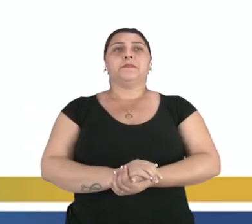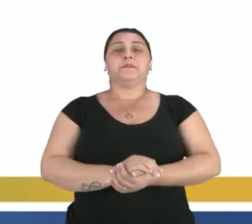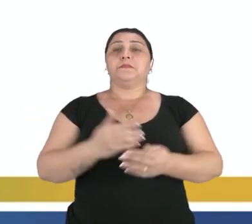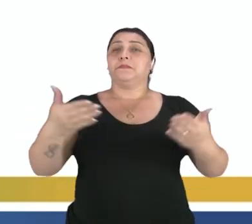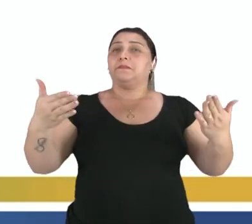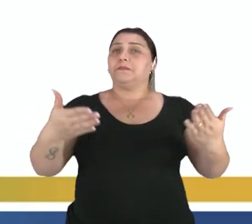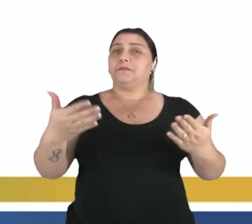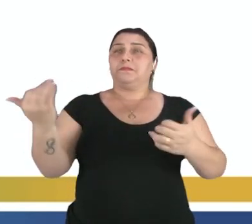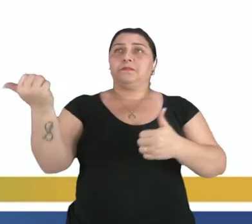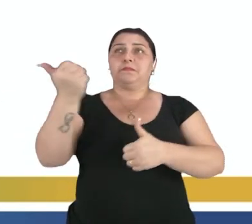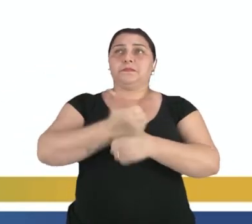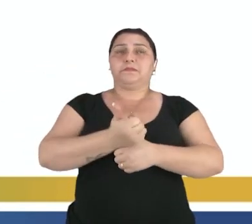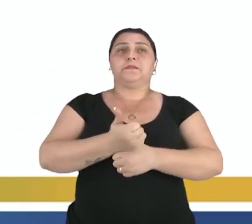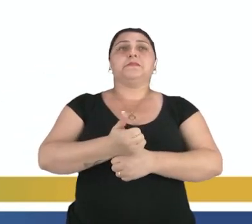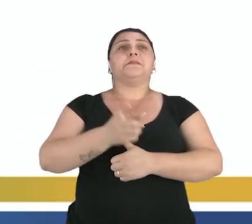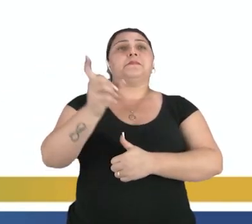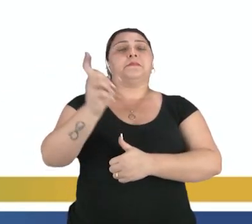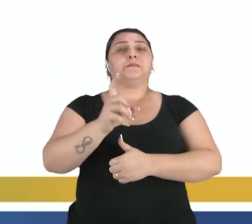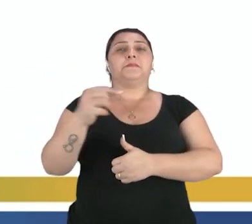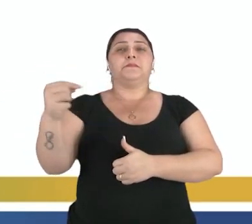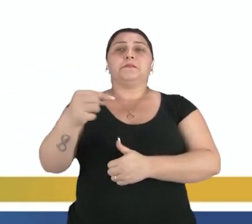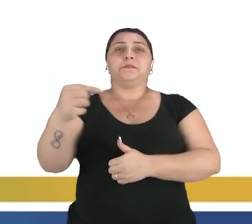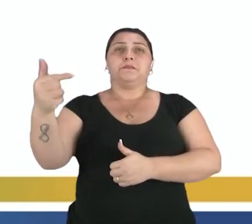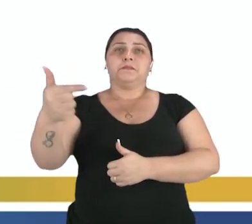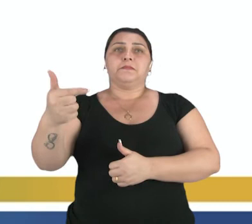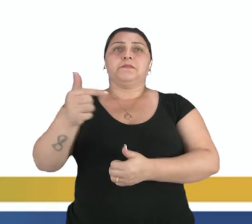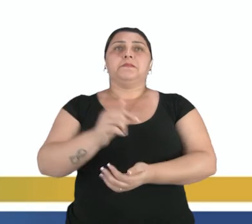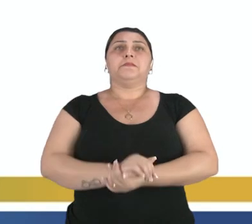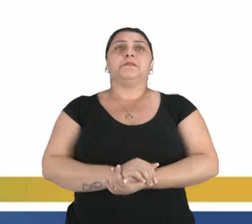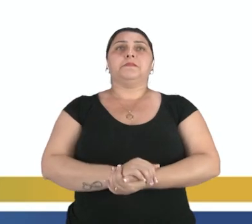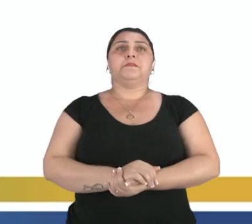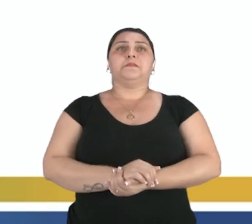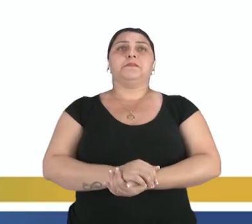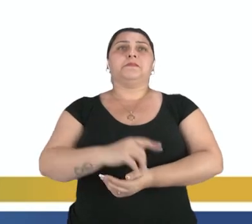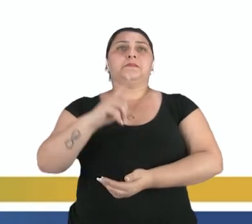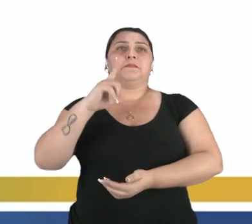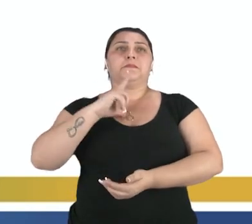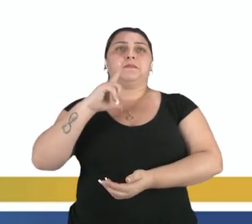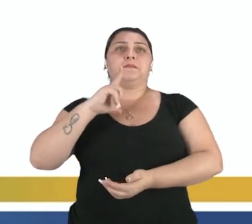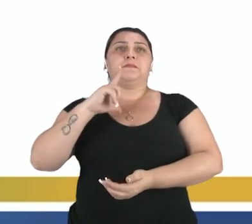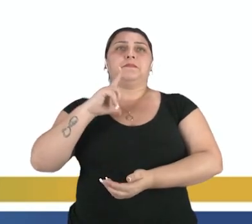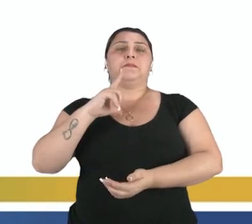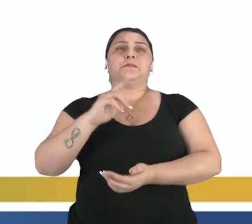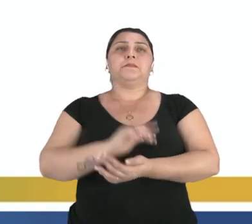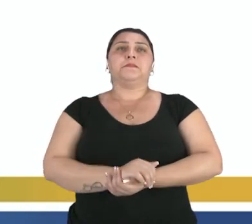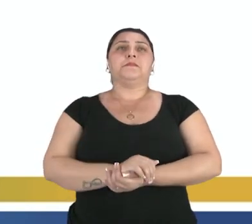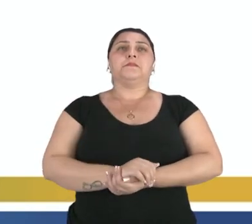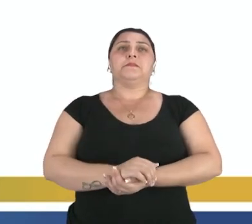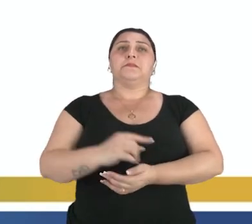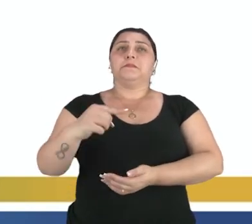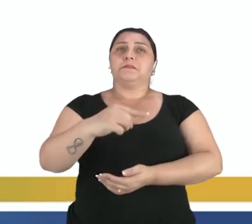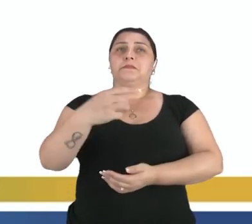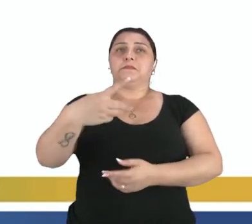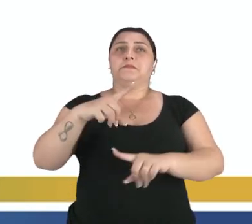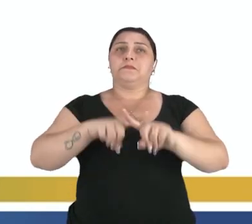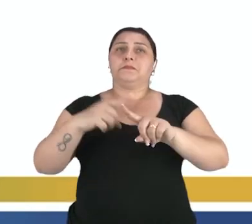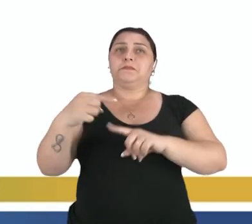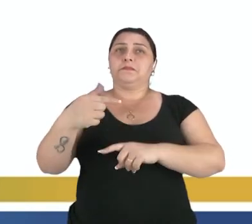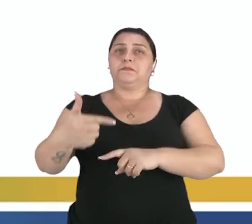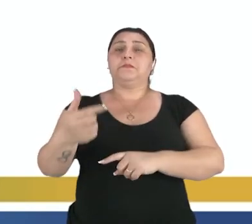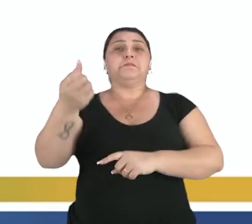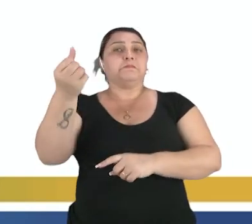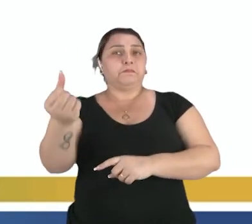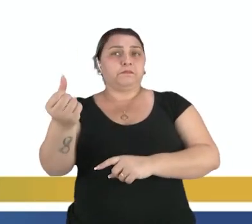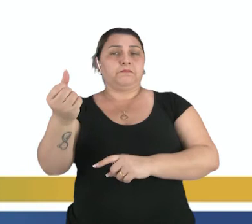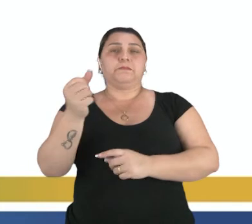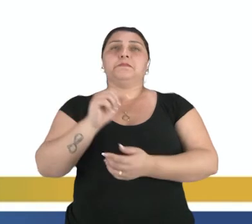Agora, nós vamos substituir o x por menos 2. Então, nós teremos aí como imagem o 6